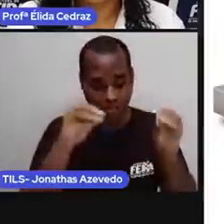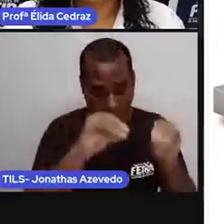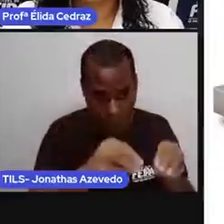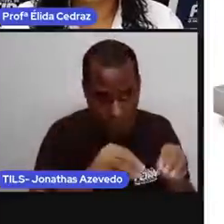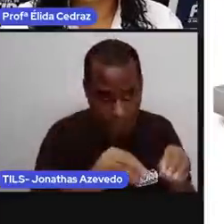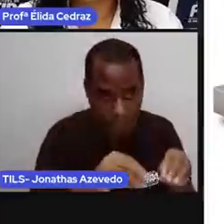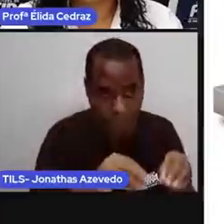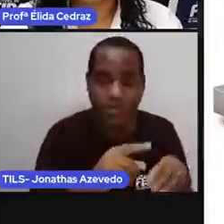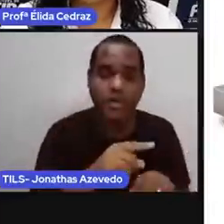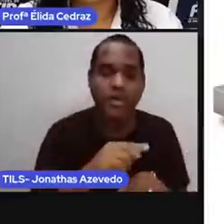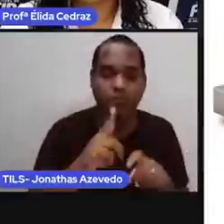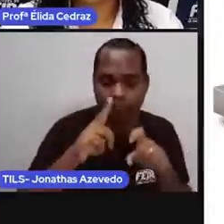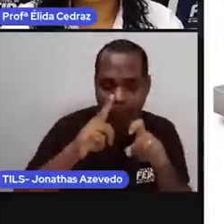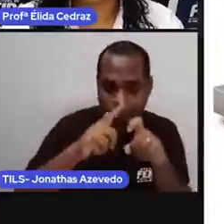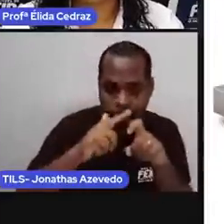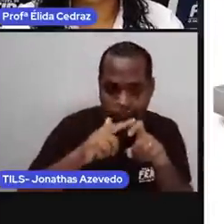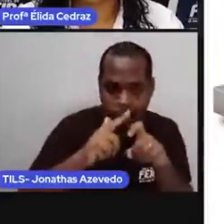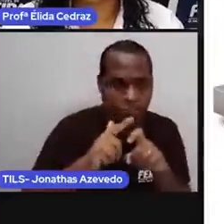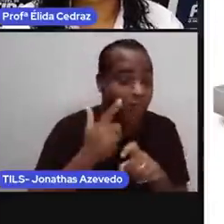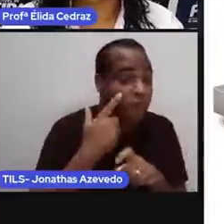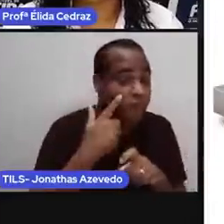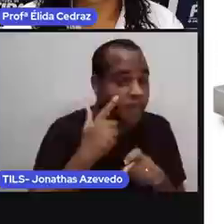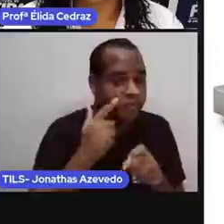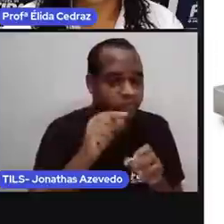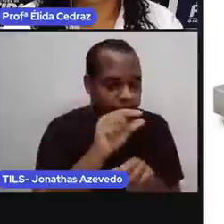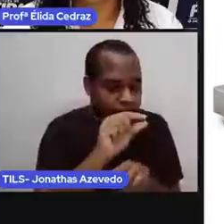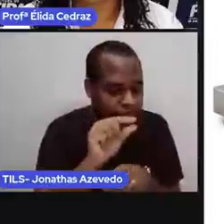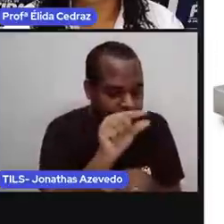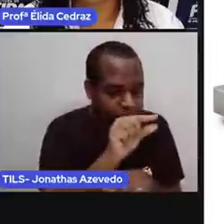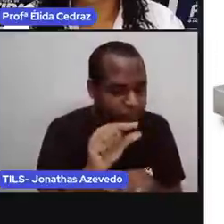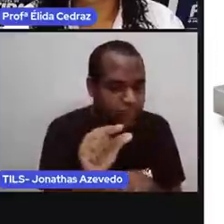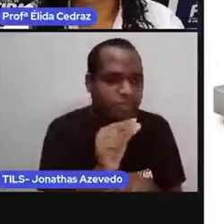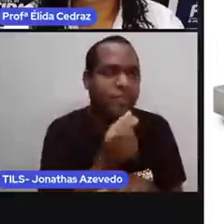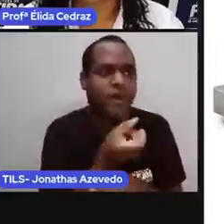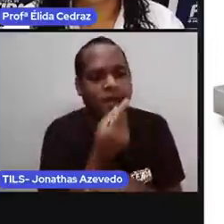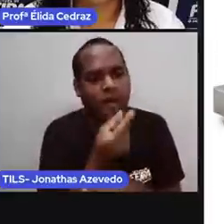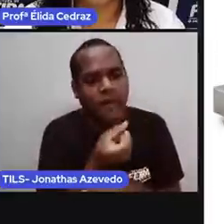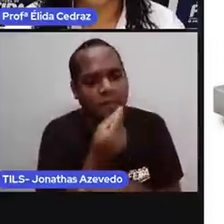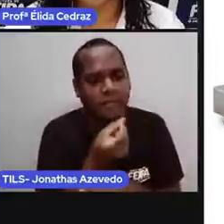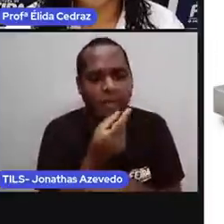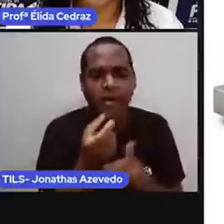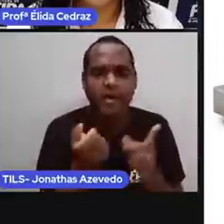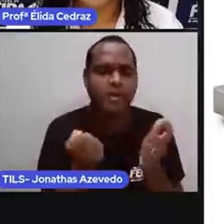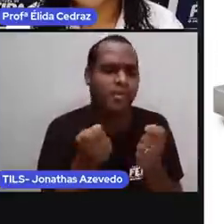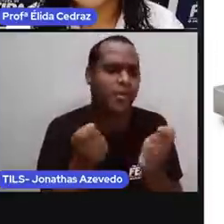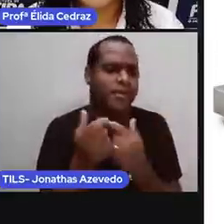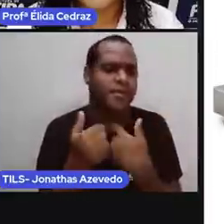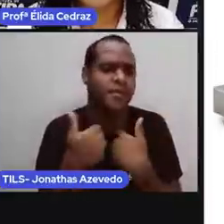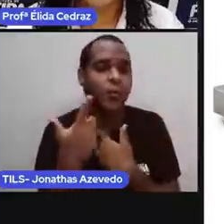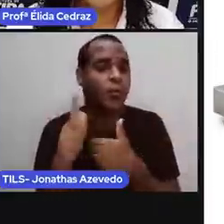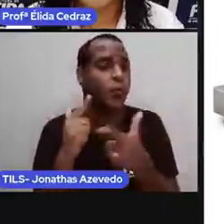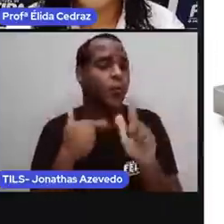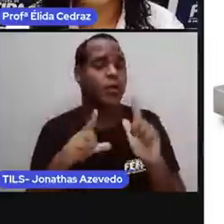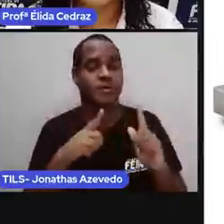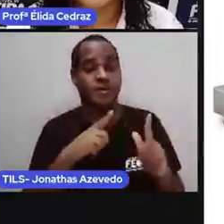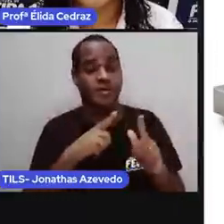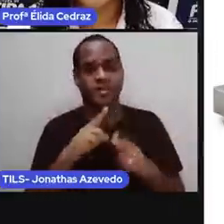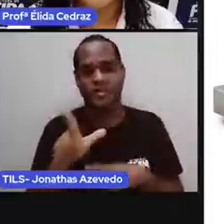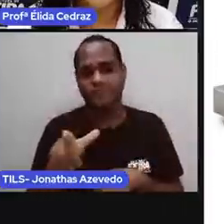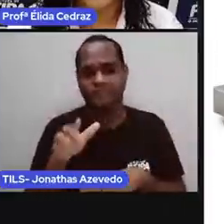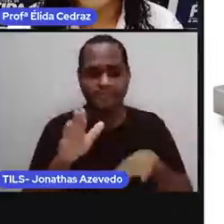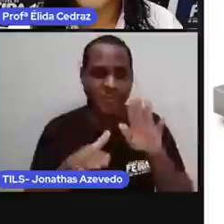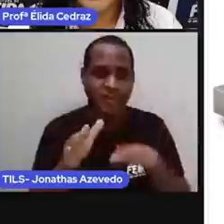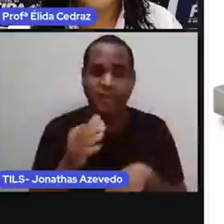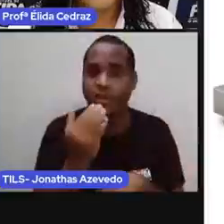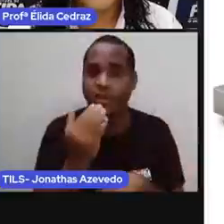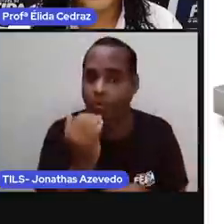lá para o médico saber quanto ele está pesando para poder dar o remédio ou alguma outra coisa lá. Até a ração